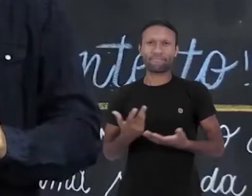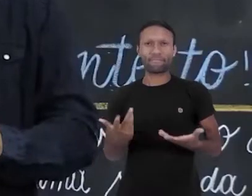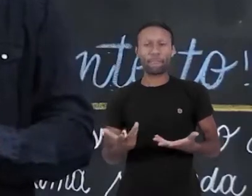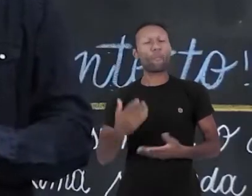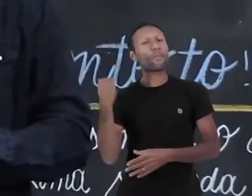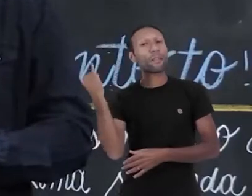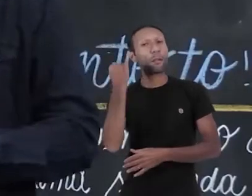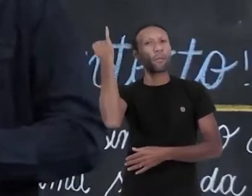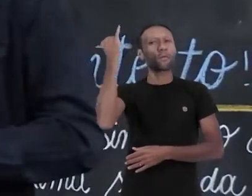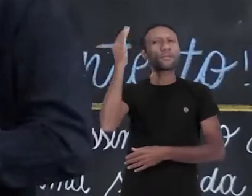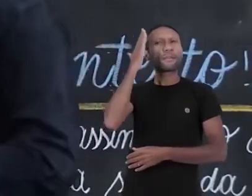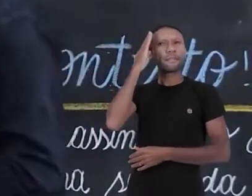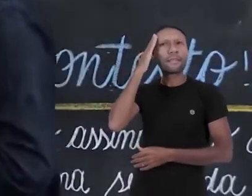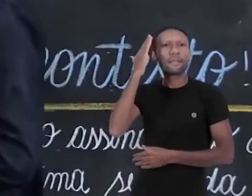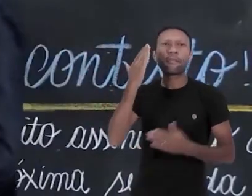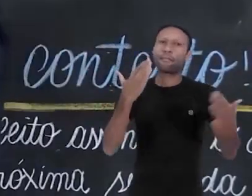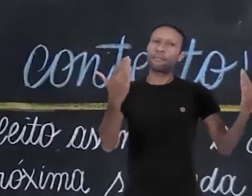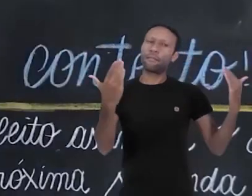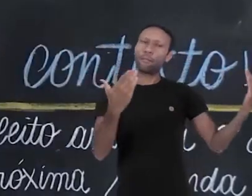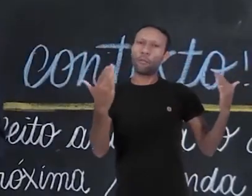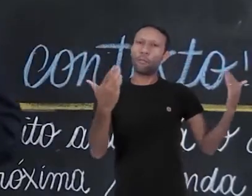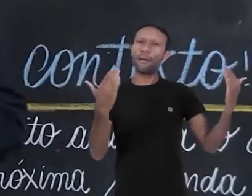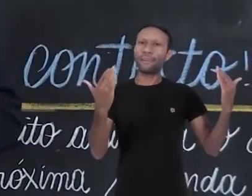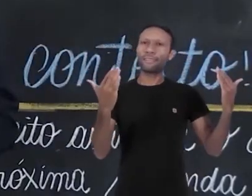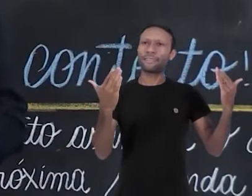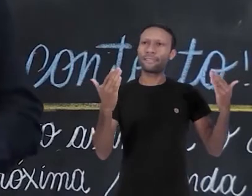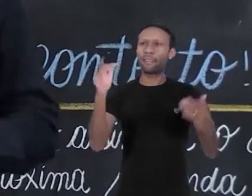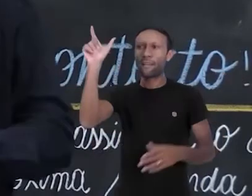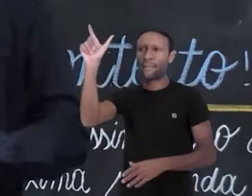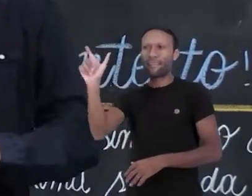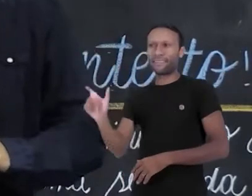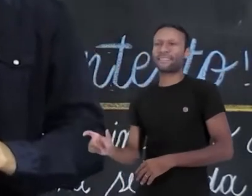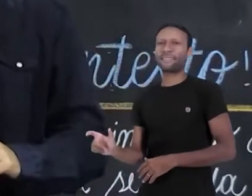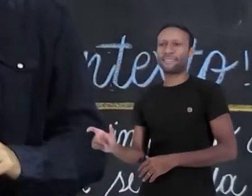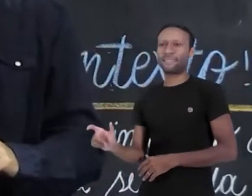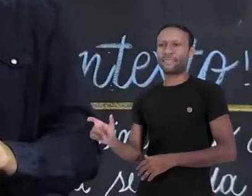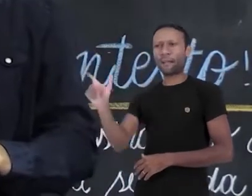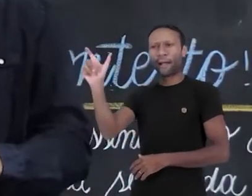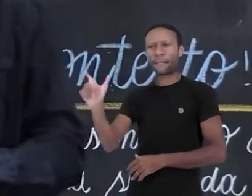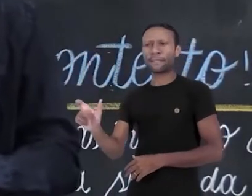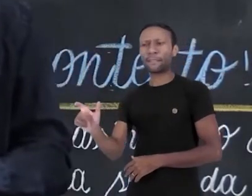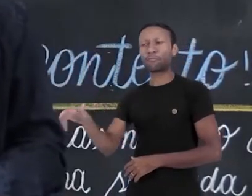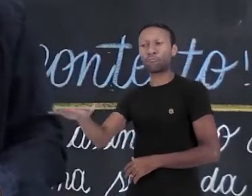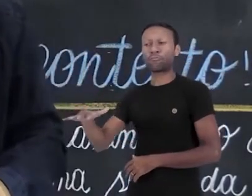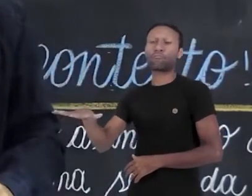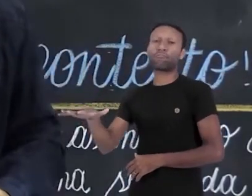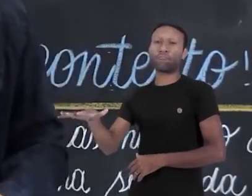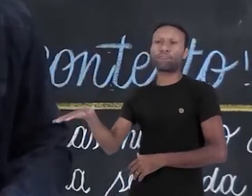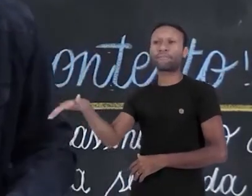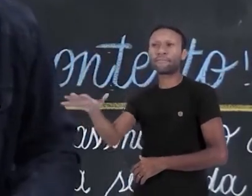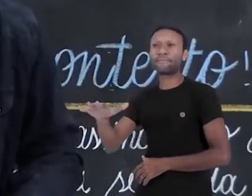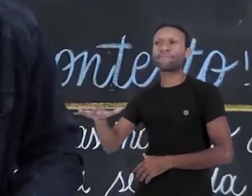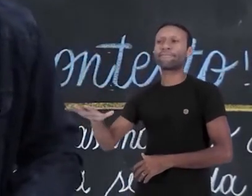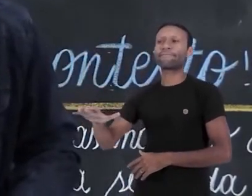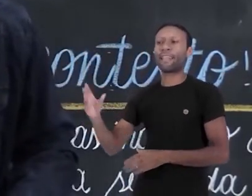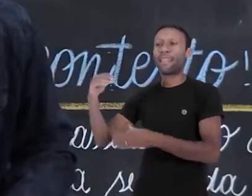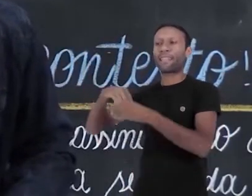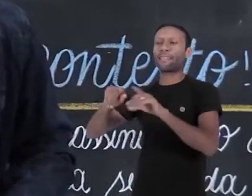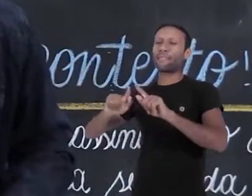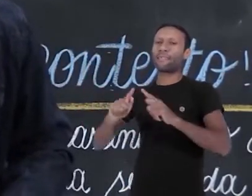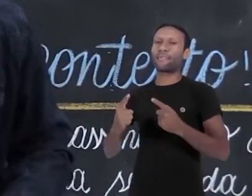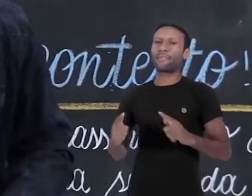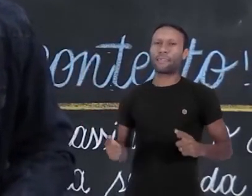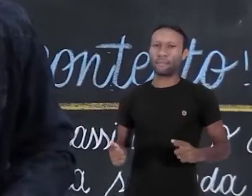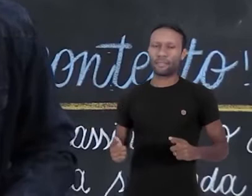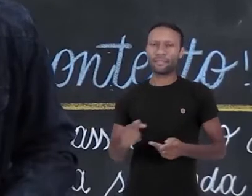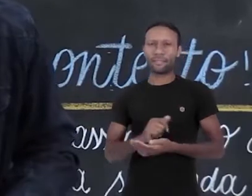Então, é importante fazer essa distinção. Quando a gente fala de sujeito, eu estou falando de um sujeito semântico. Não, eu estou falando de um sujeito gramatical, de uma